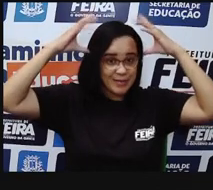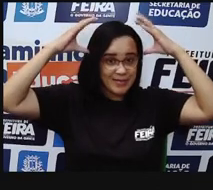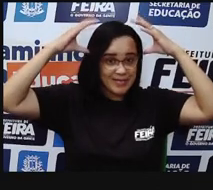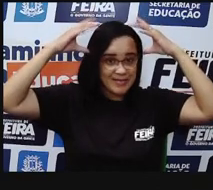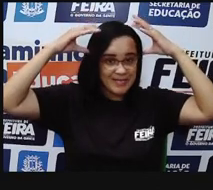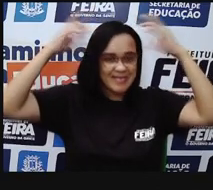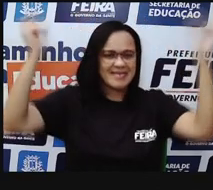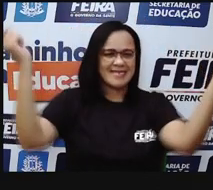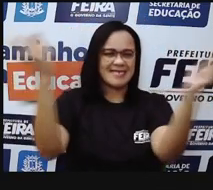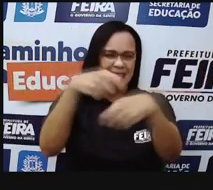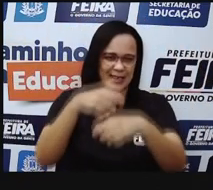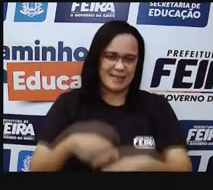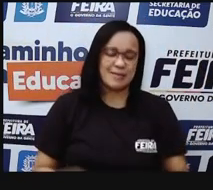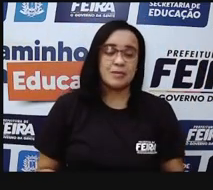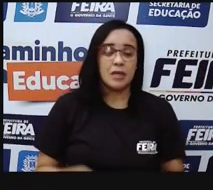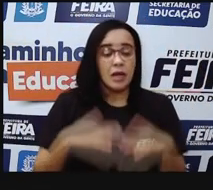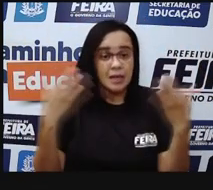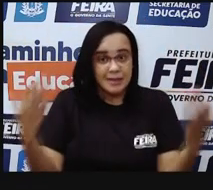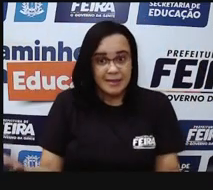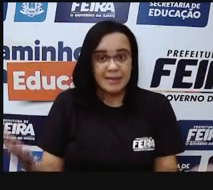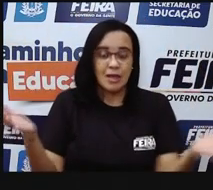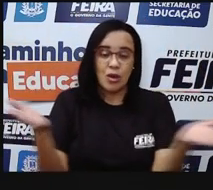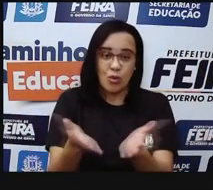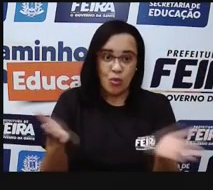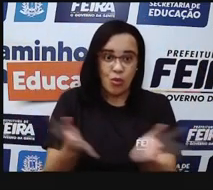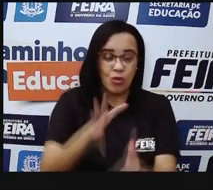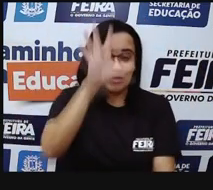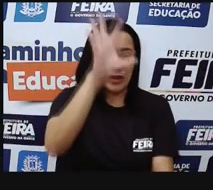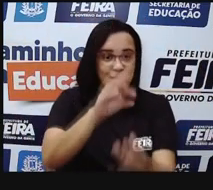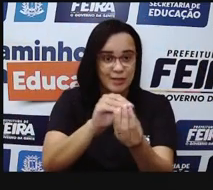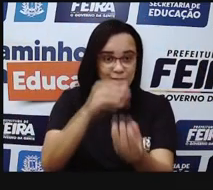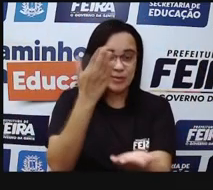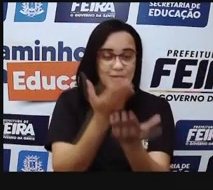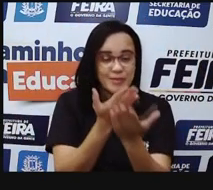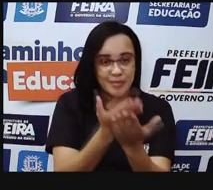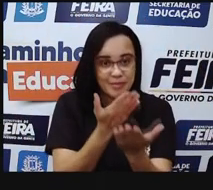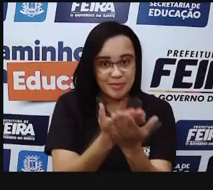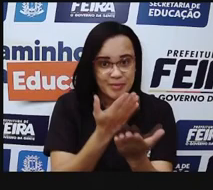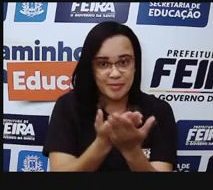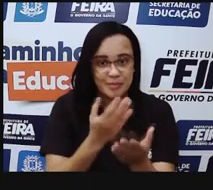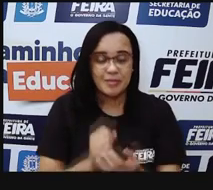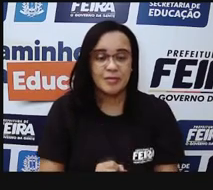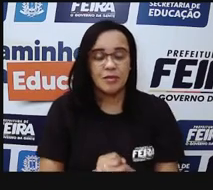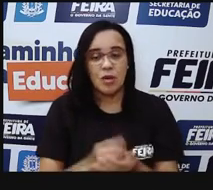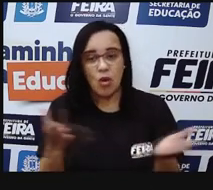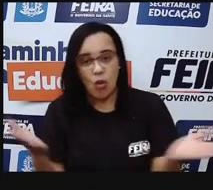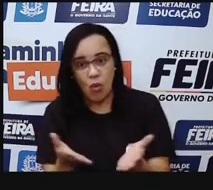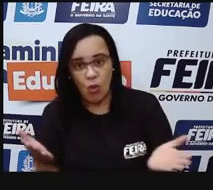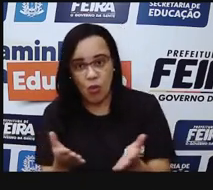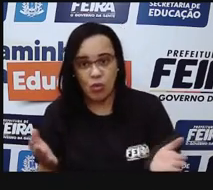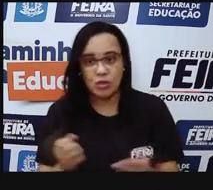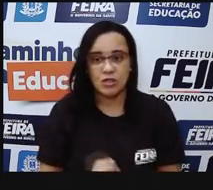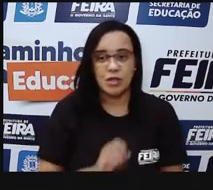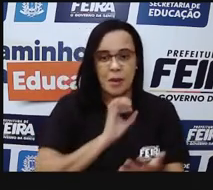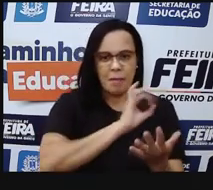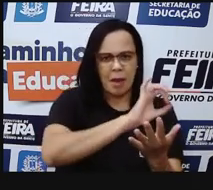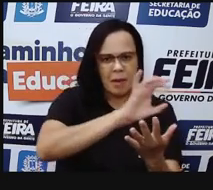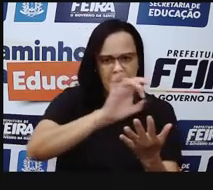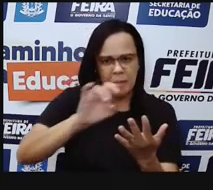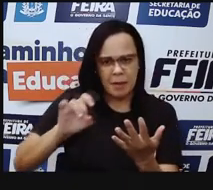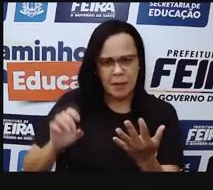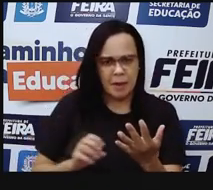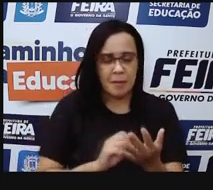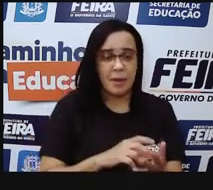Então, amados, hoje nós vimos alguns órgãos do sentido, como eles funcionam, né? Com as outras estruturas que fazem